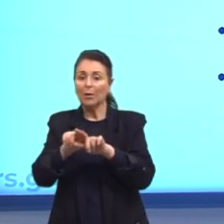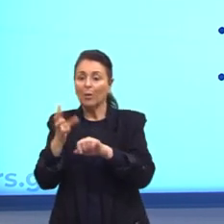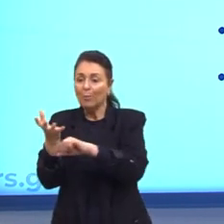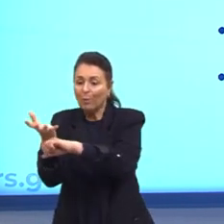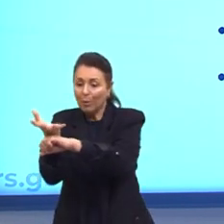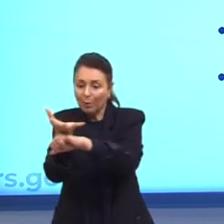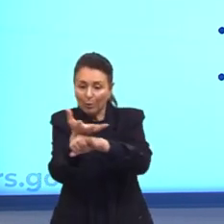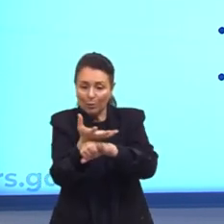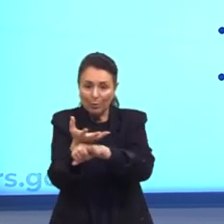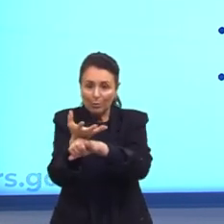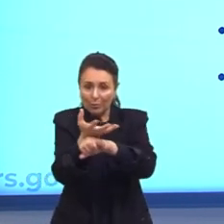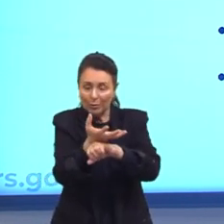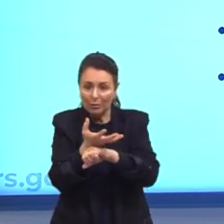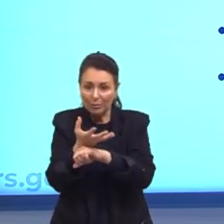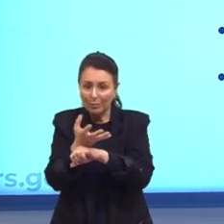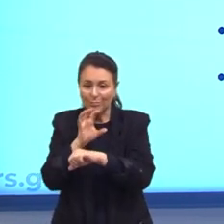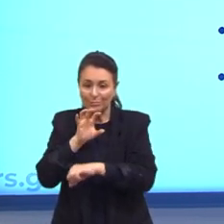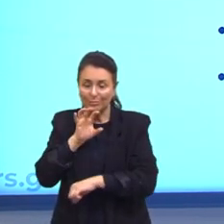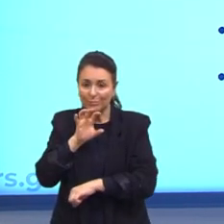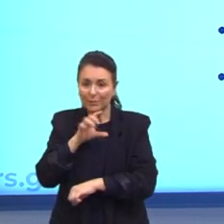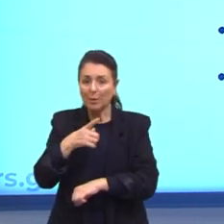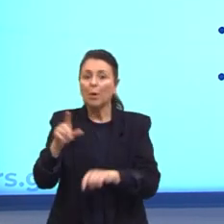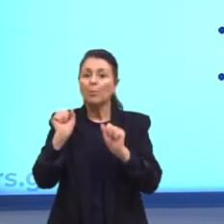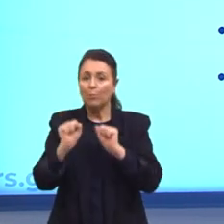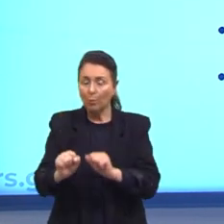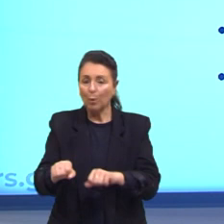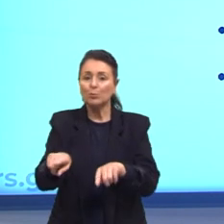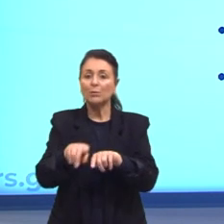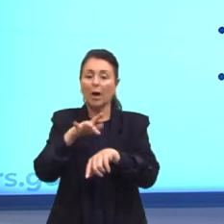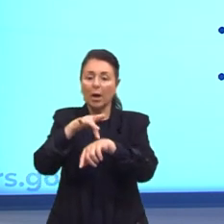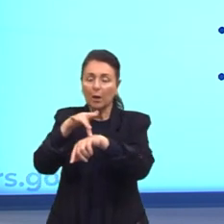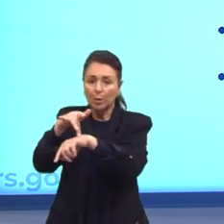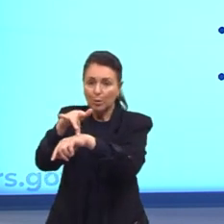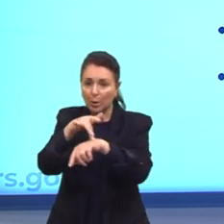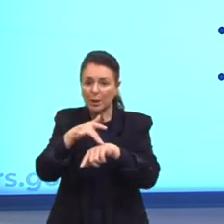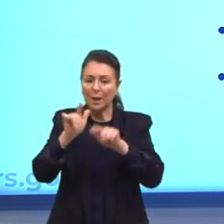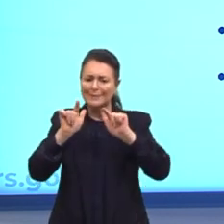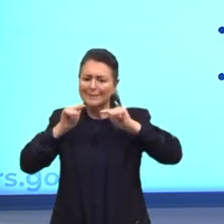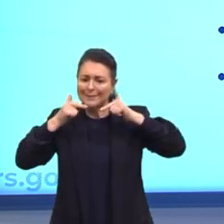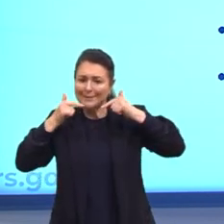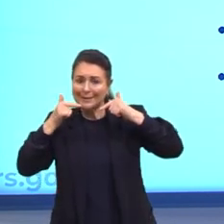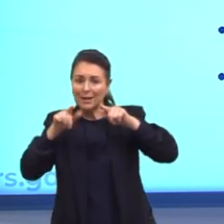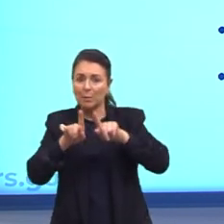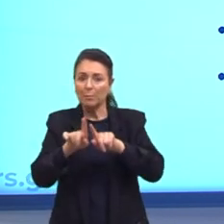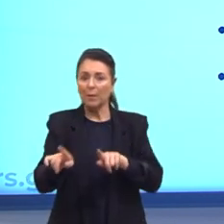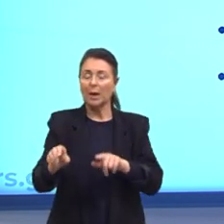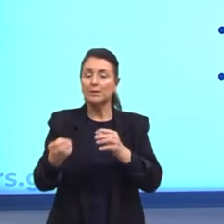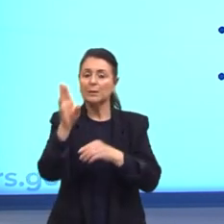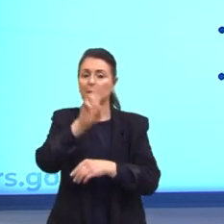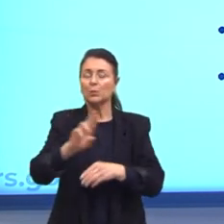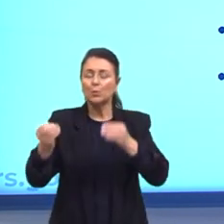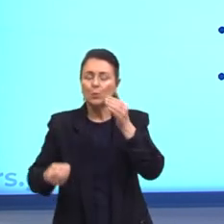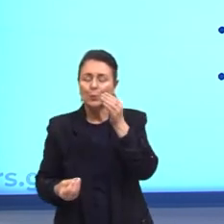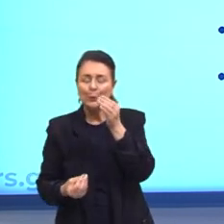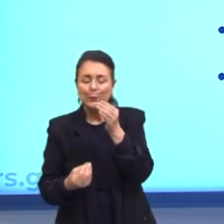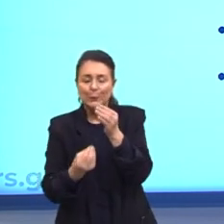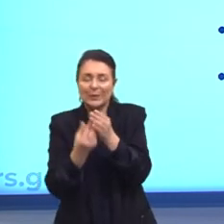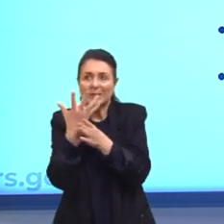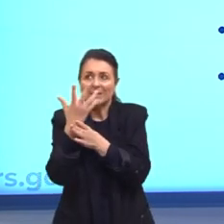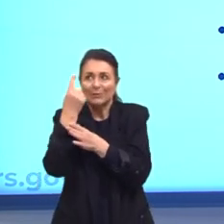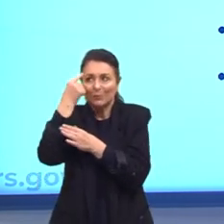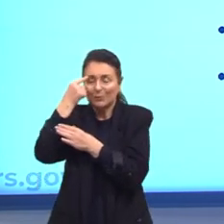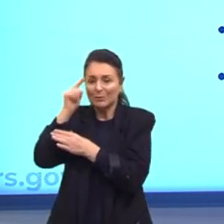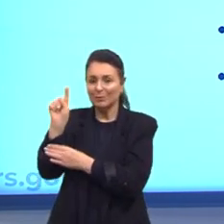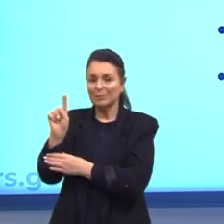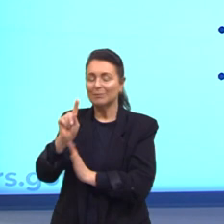Eles podem se usar de humor, de ironia, mas eles sempre usam de criatividade, né? São